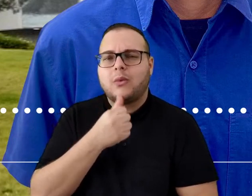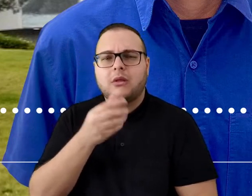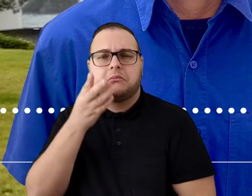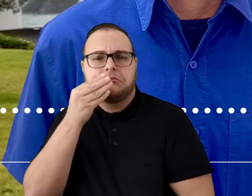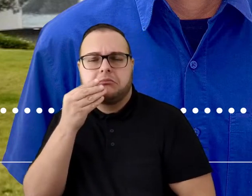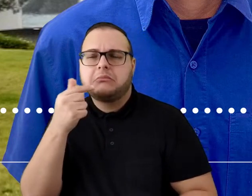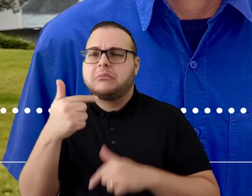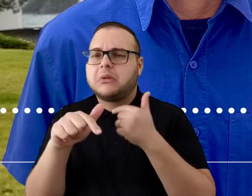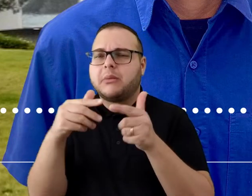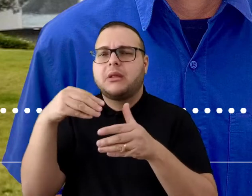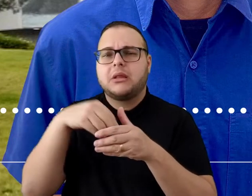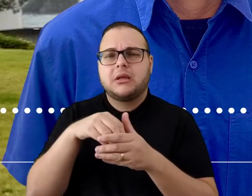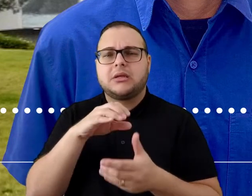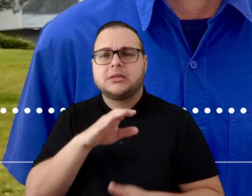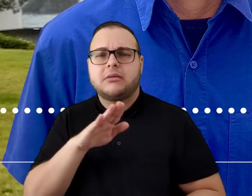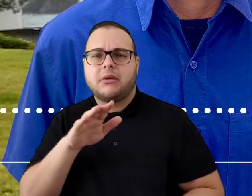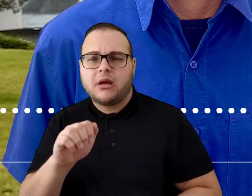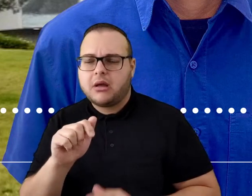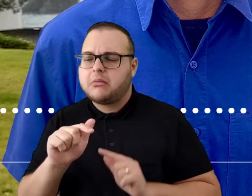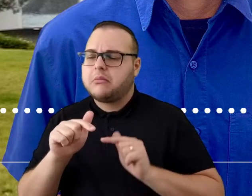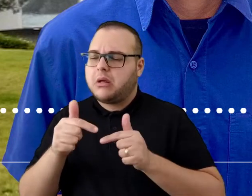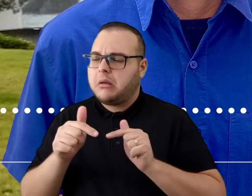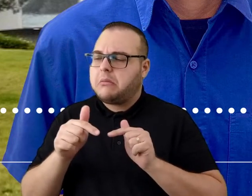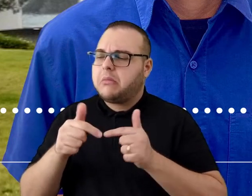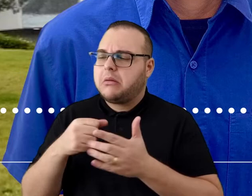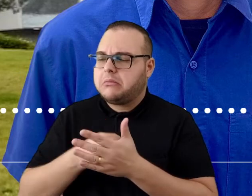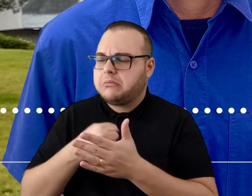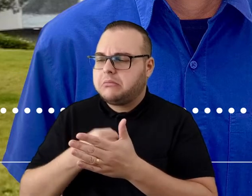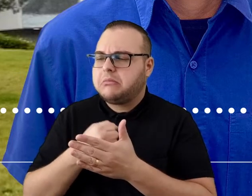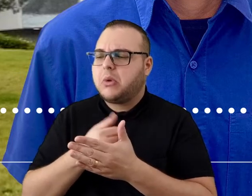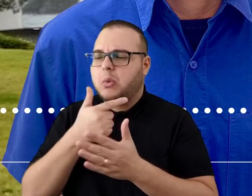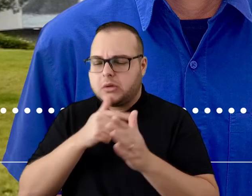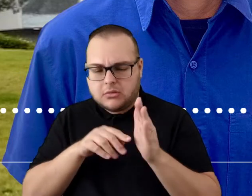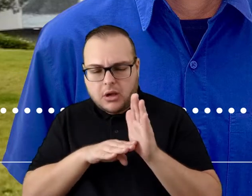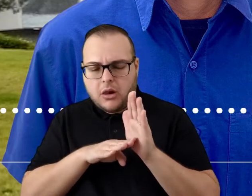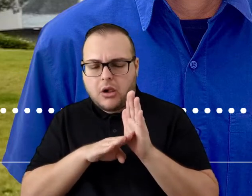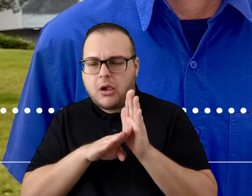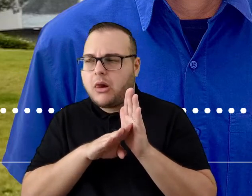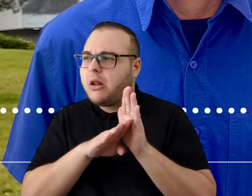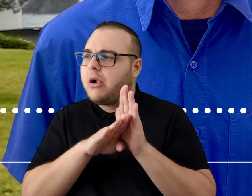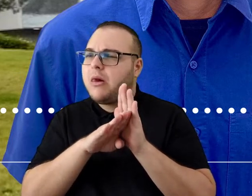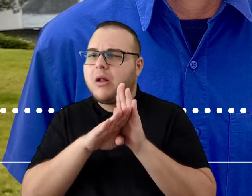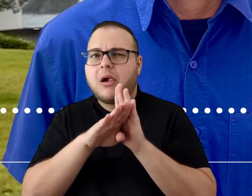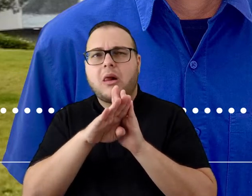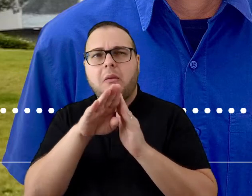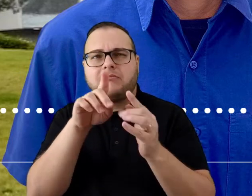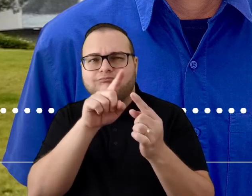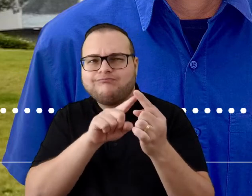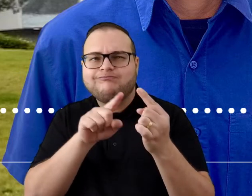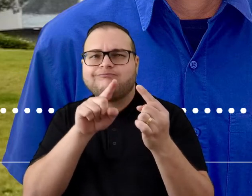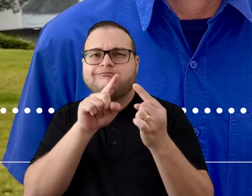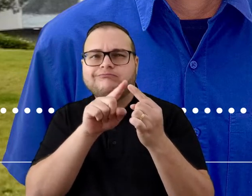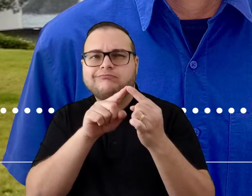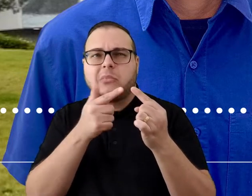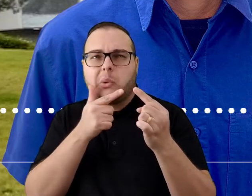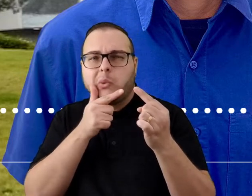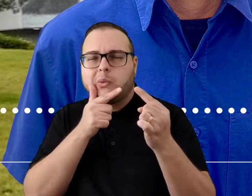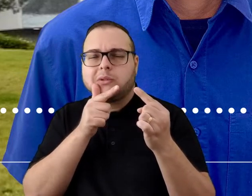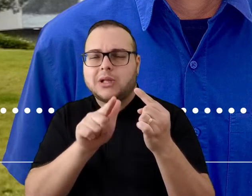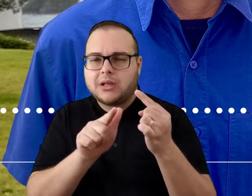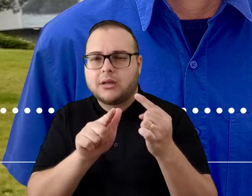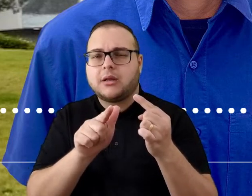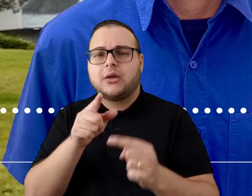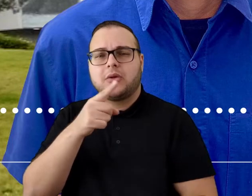constrói dia a dia os nossos resultados. É exatamente isso que a Micaele, ela comentou, né? Então, cada um de nós traz a nossa jornada pra